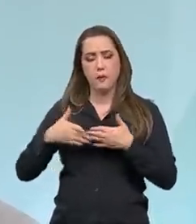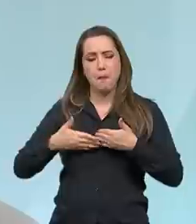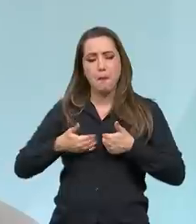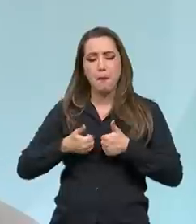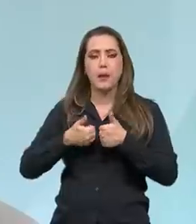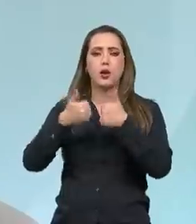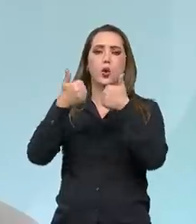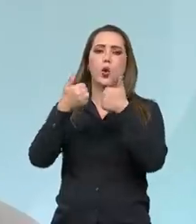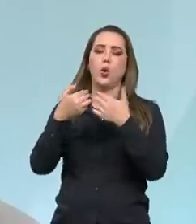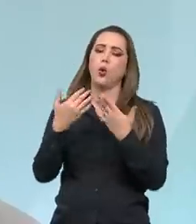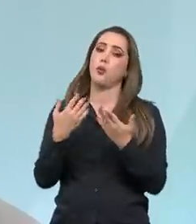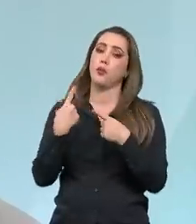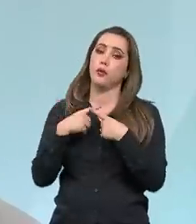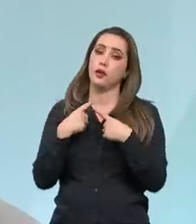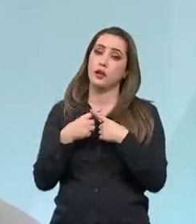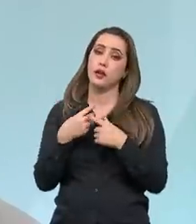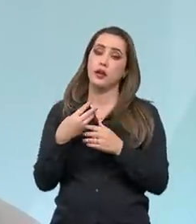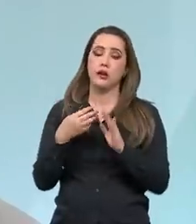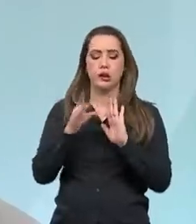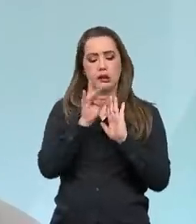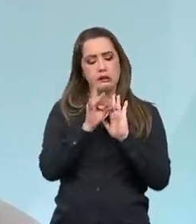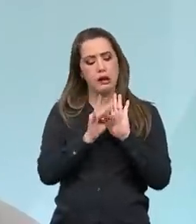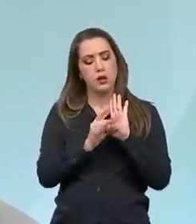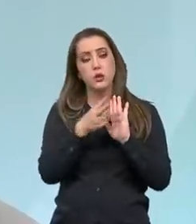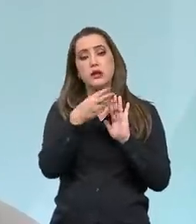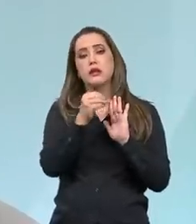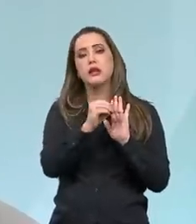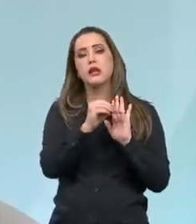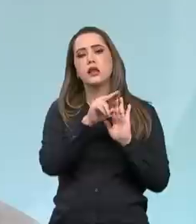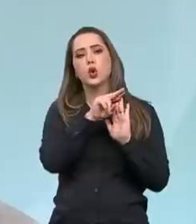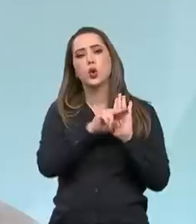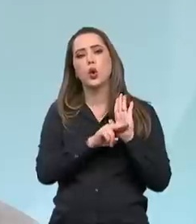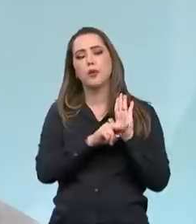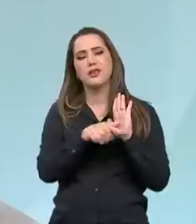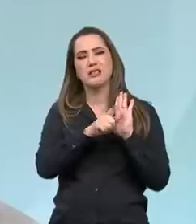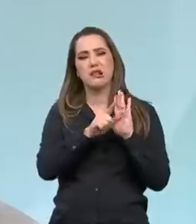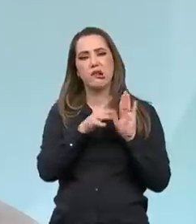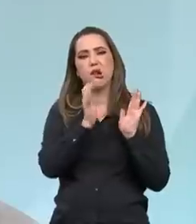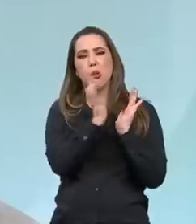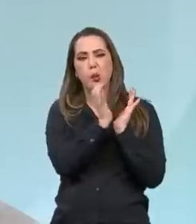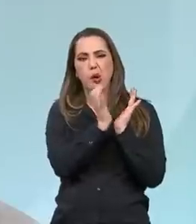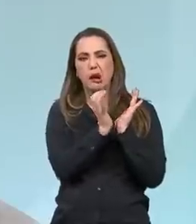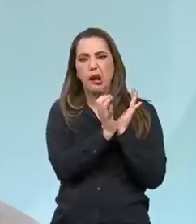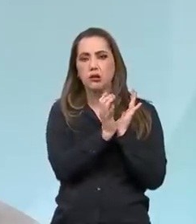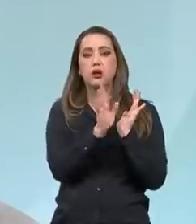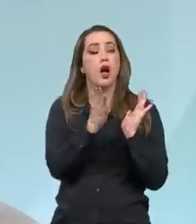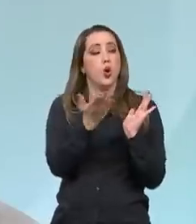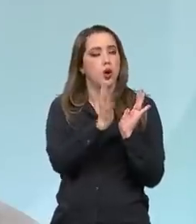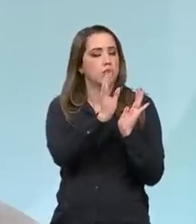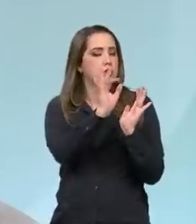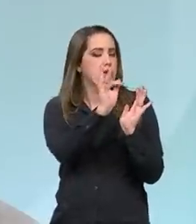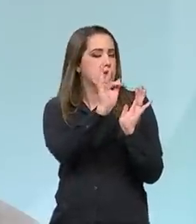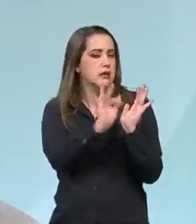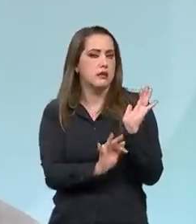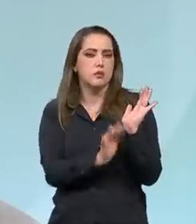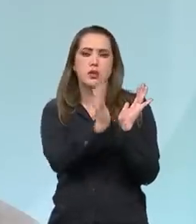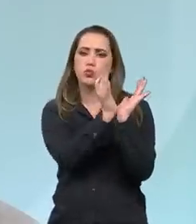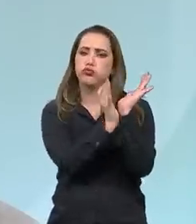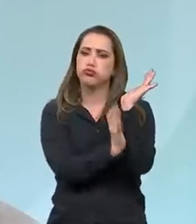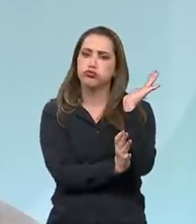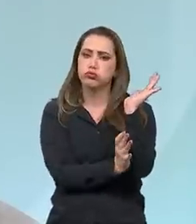mais de 30 normas regulamentadoras. Isso facilita a abertura de pequenos negócios. E um pequeno negócio contrata